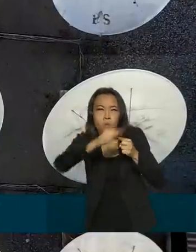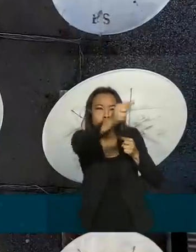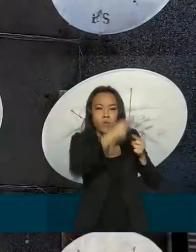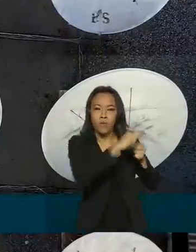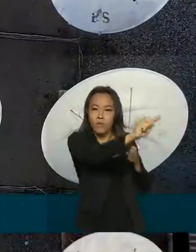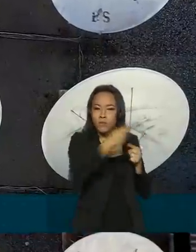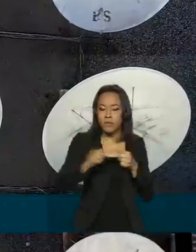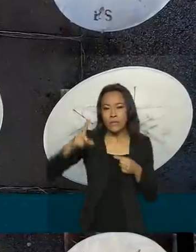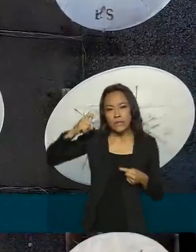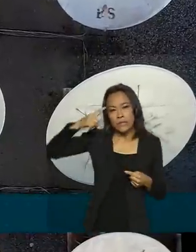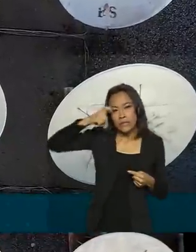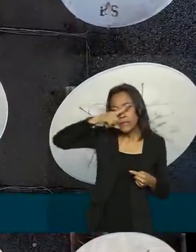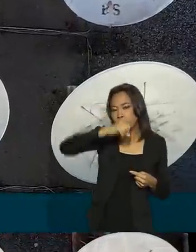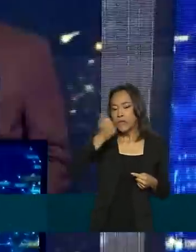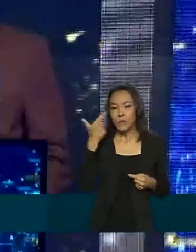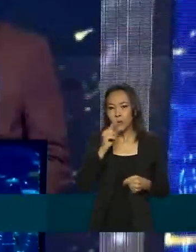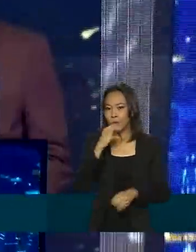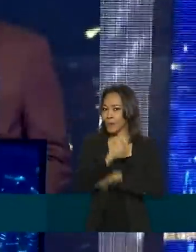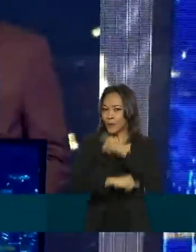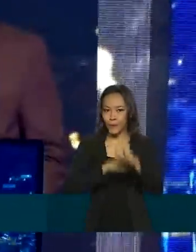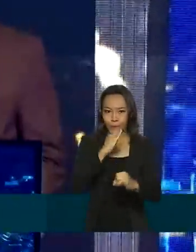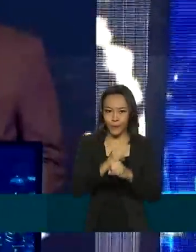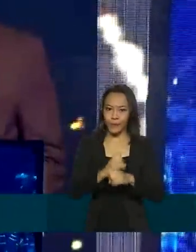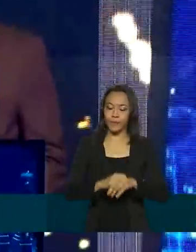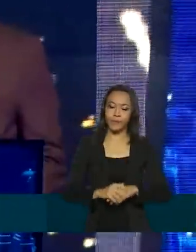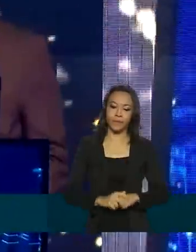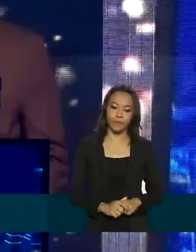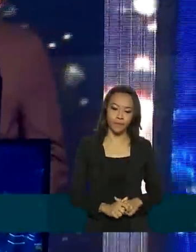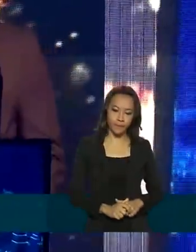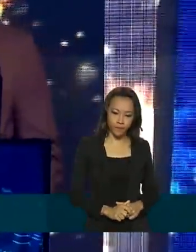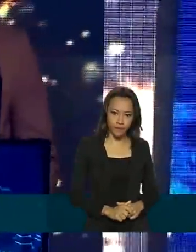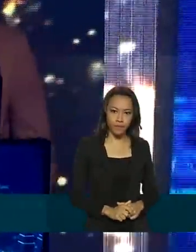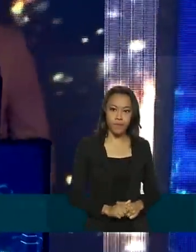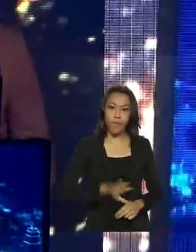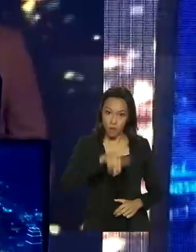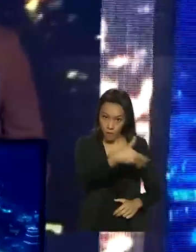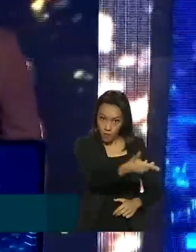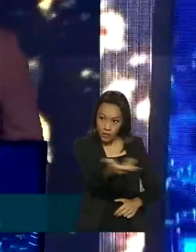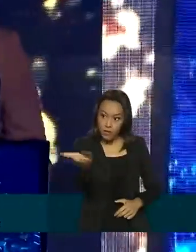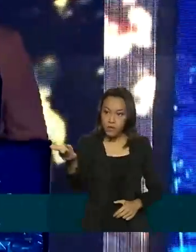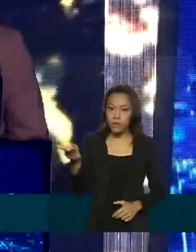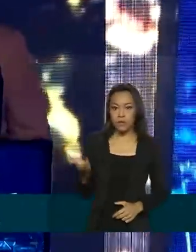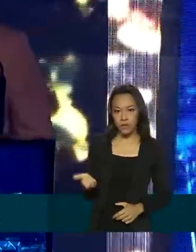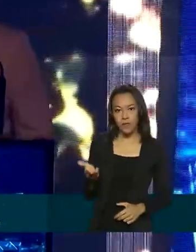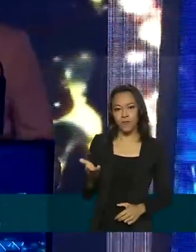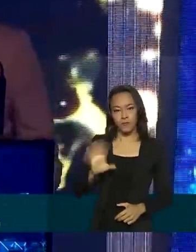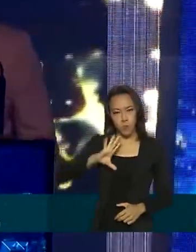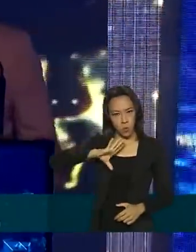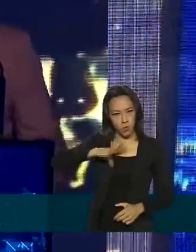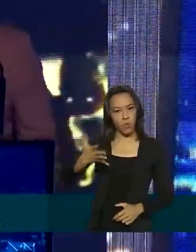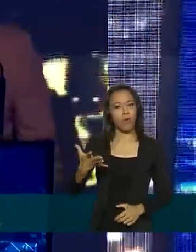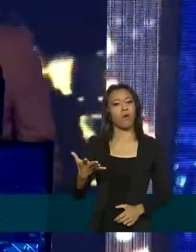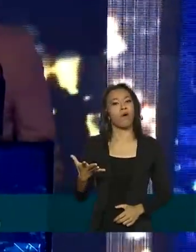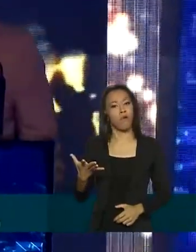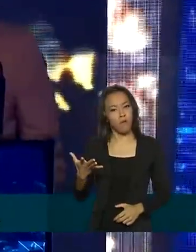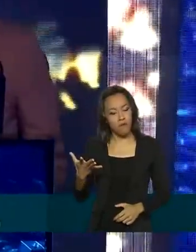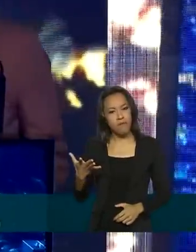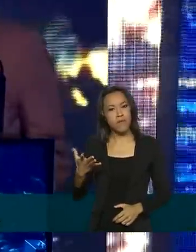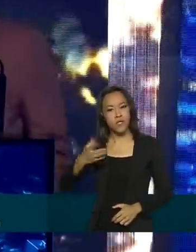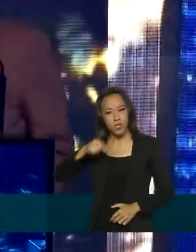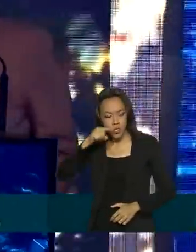que ainda não se conectam à rede. E que vocês, com a coragem ímpar, descobriram o mercado,